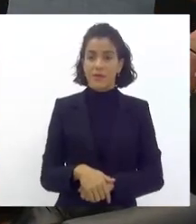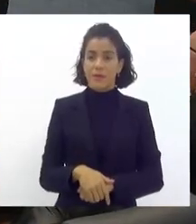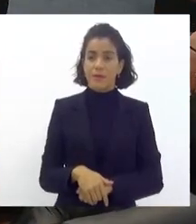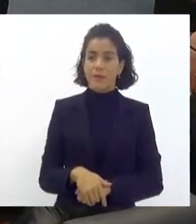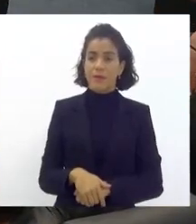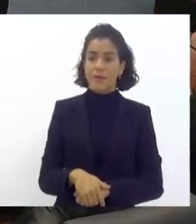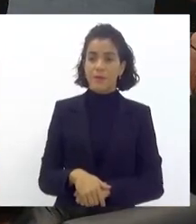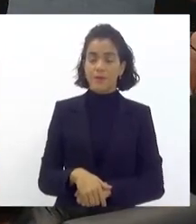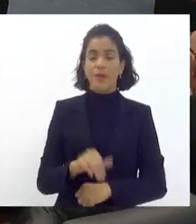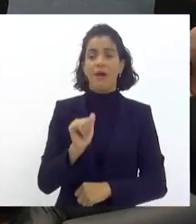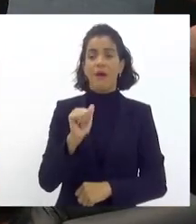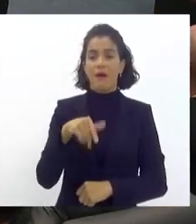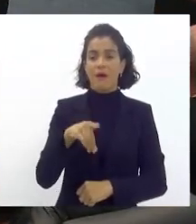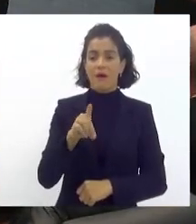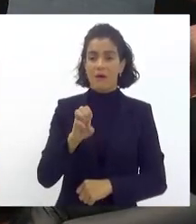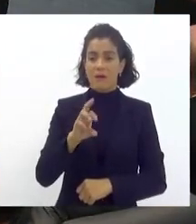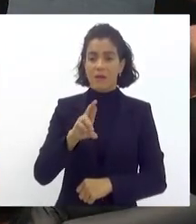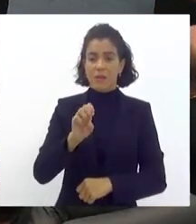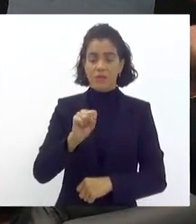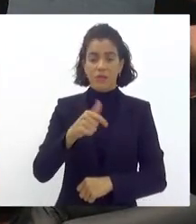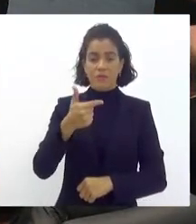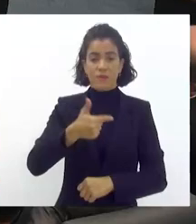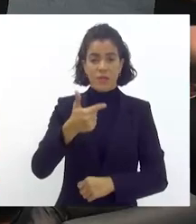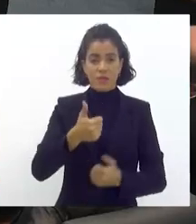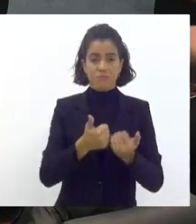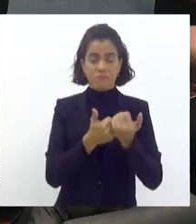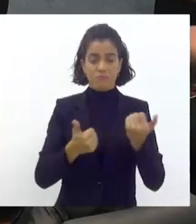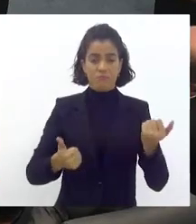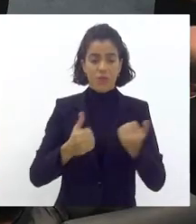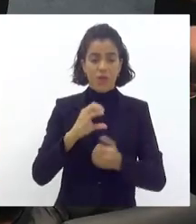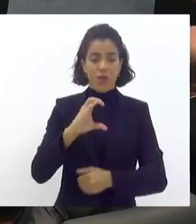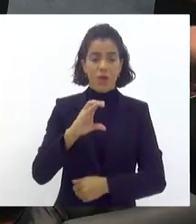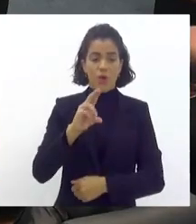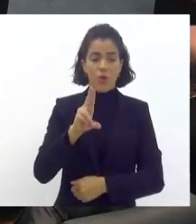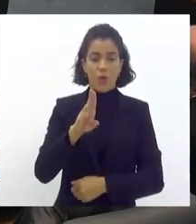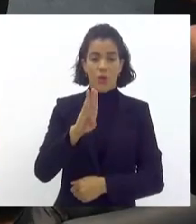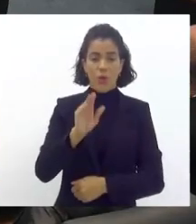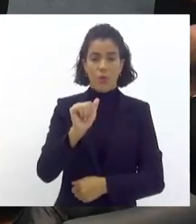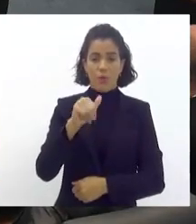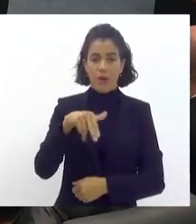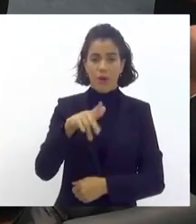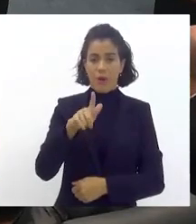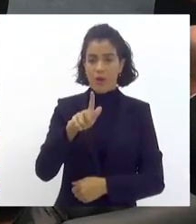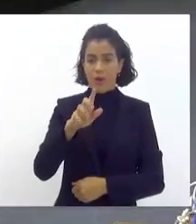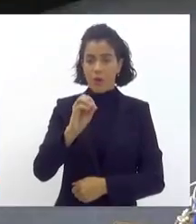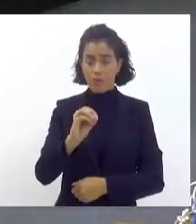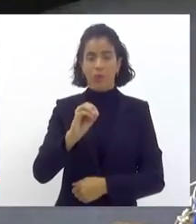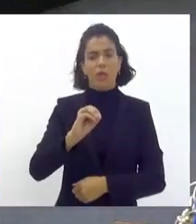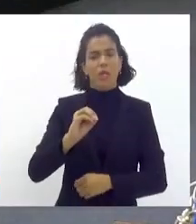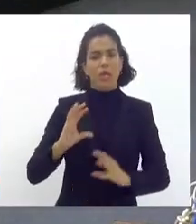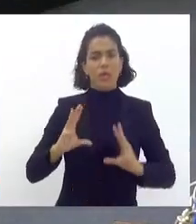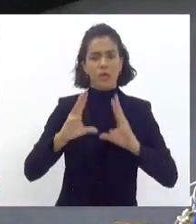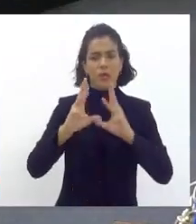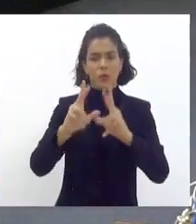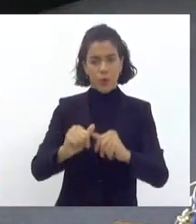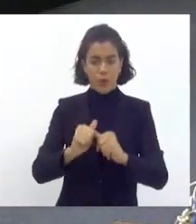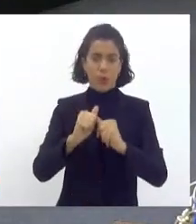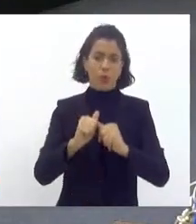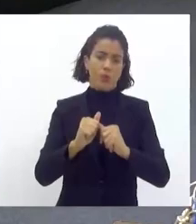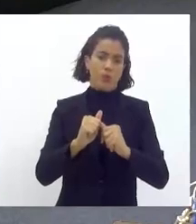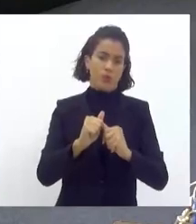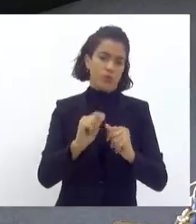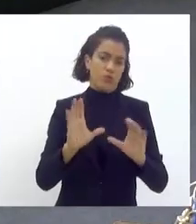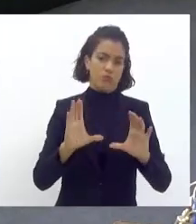o Anderson Leco, vice-presidente da Cubango, seja muito bem-vindo. E a todos os componentes, presidente de ala,